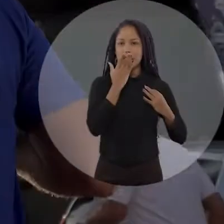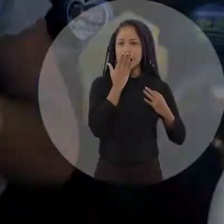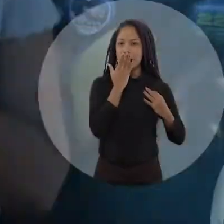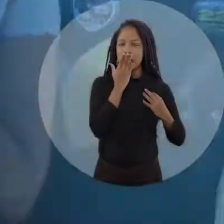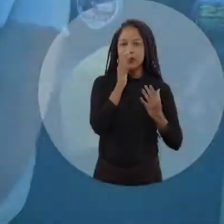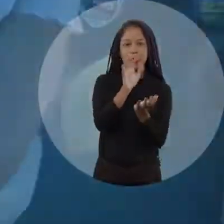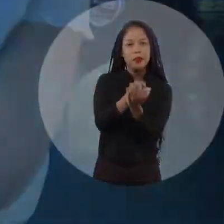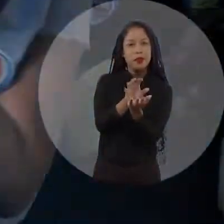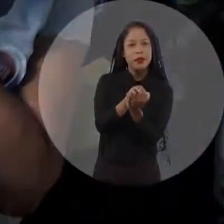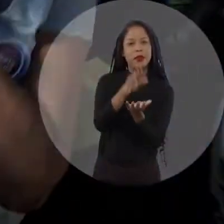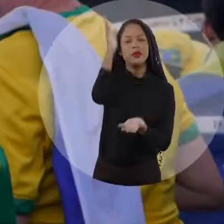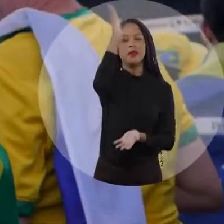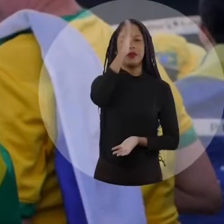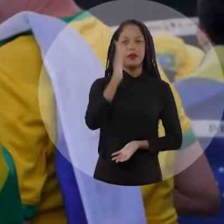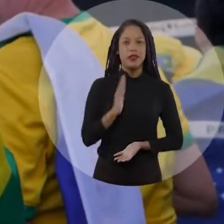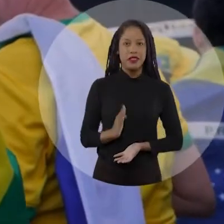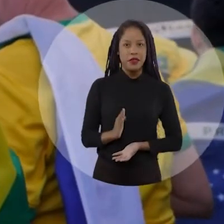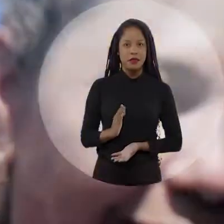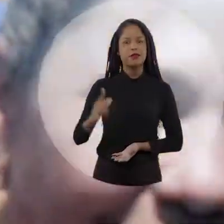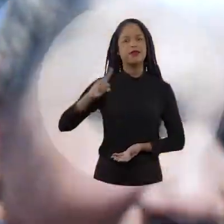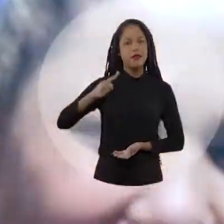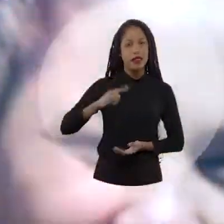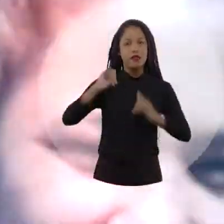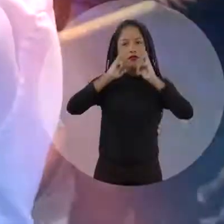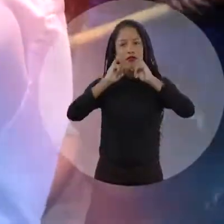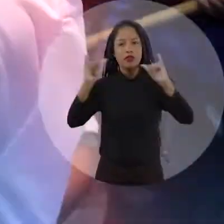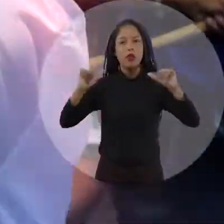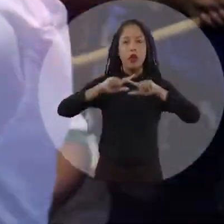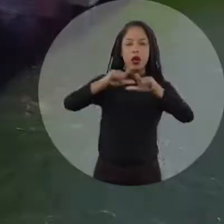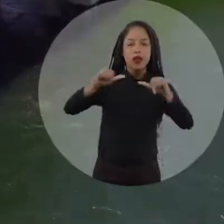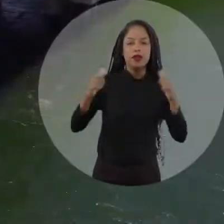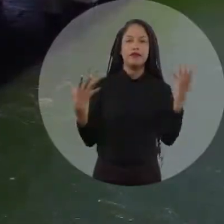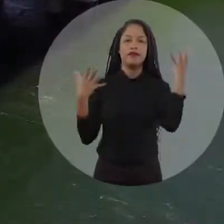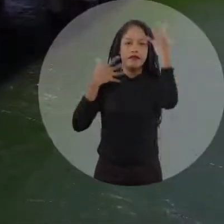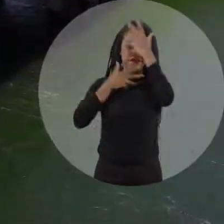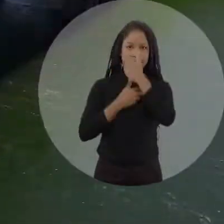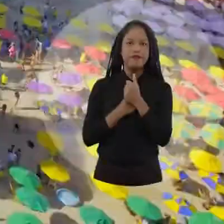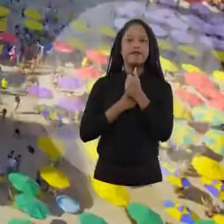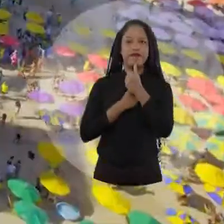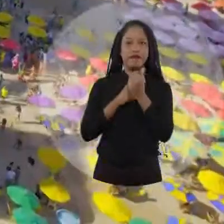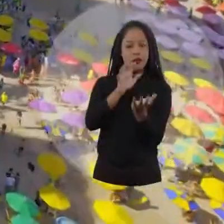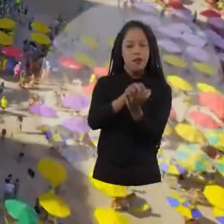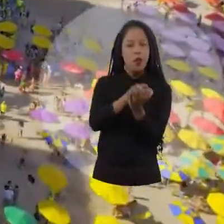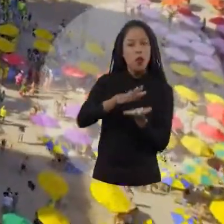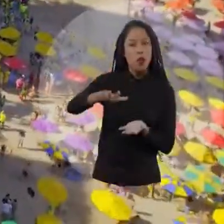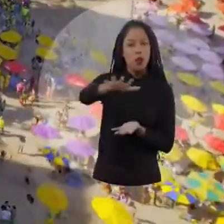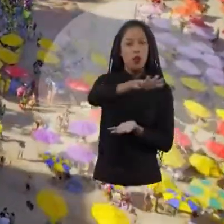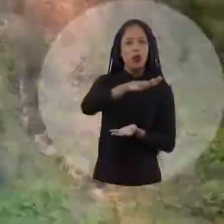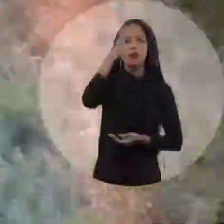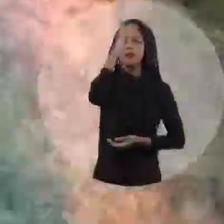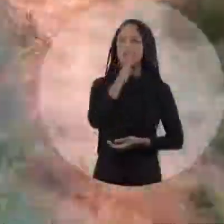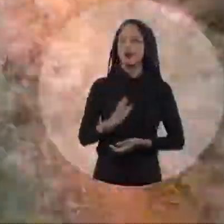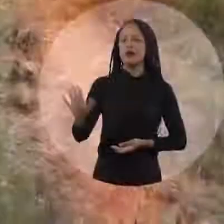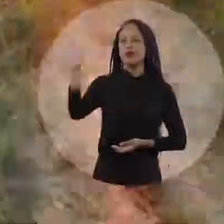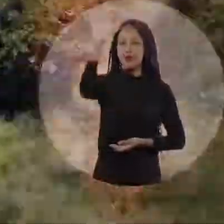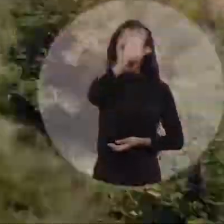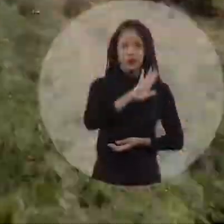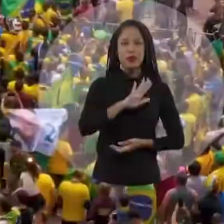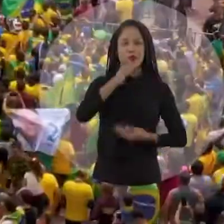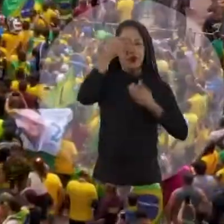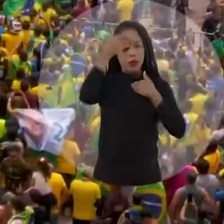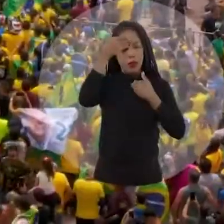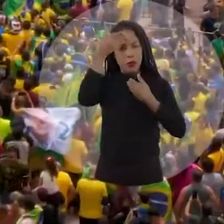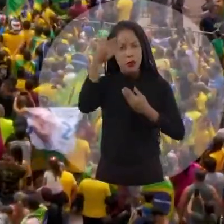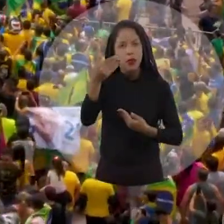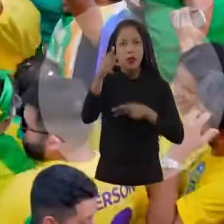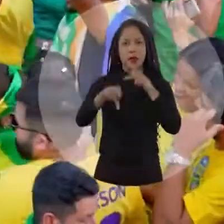camisa Com as cores de Pernambuco e do Brasil Fizemos uma campanha limpa E linda Do tamanho de Pernambuco Do tamanho do Brasil